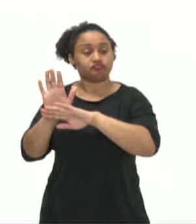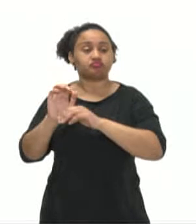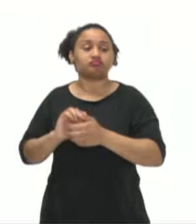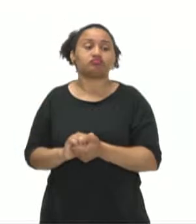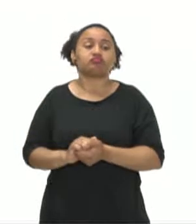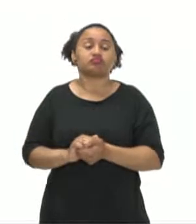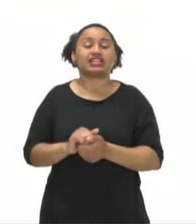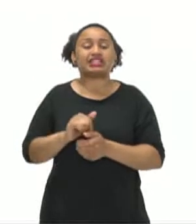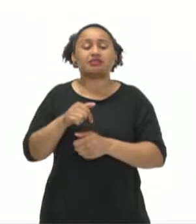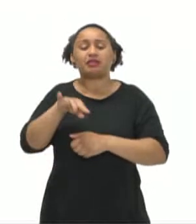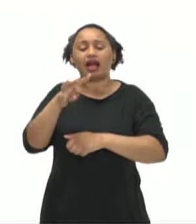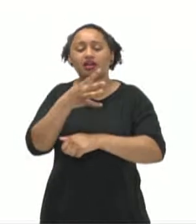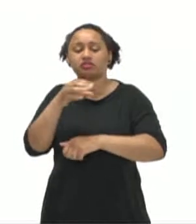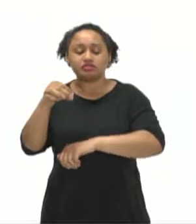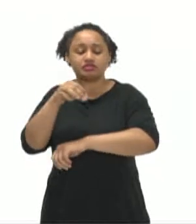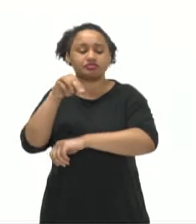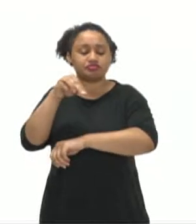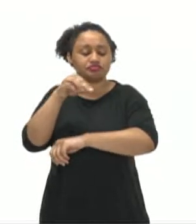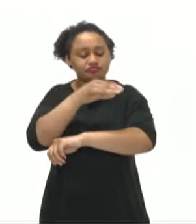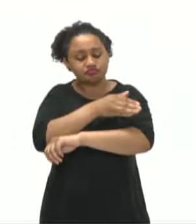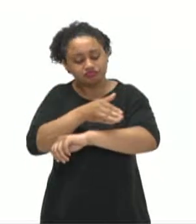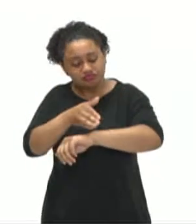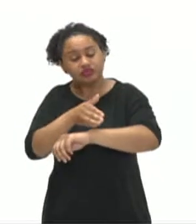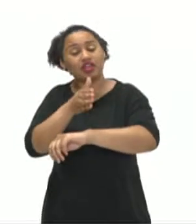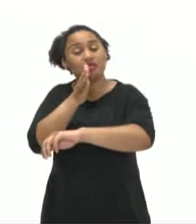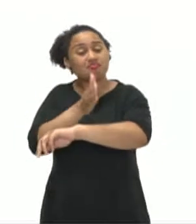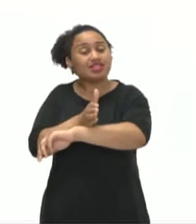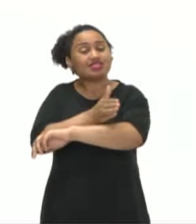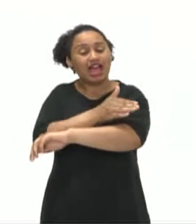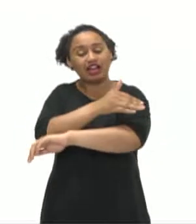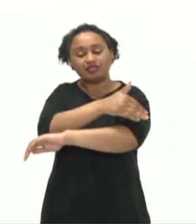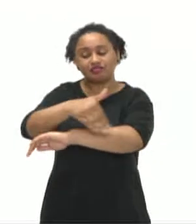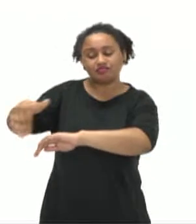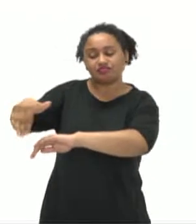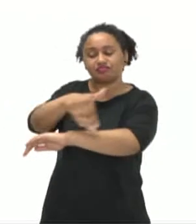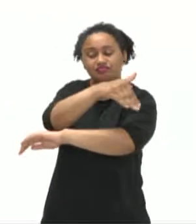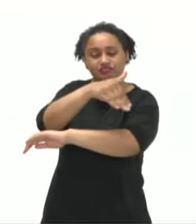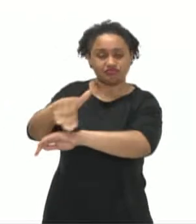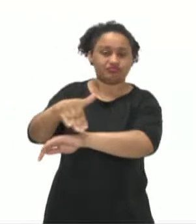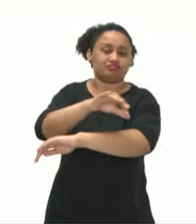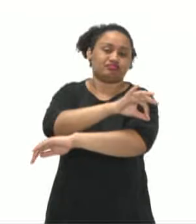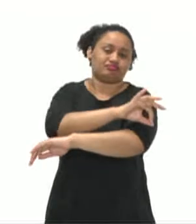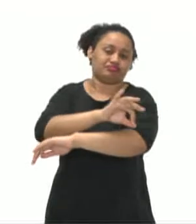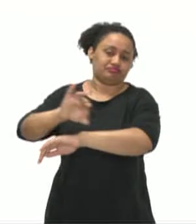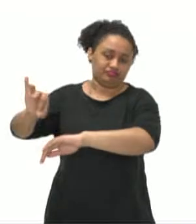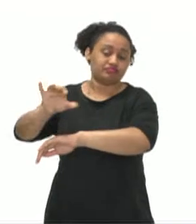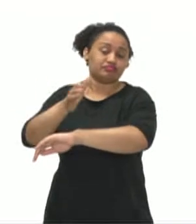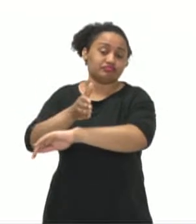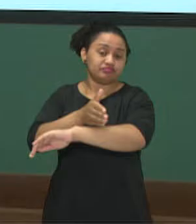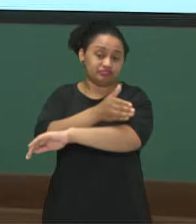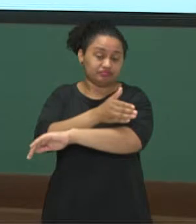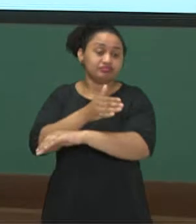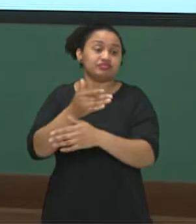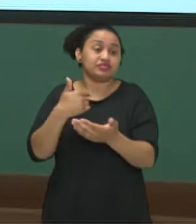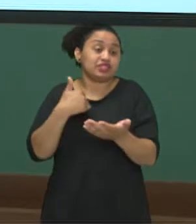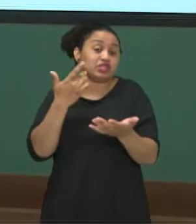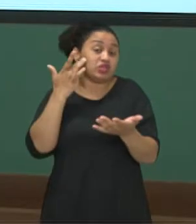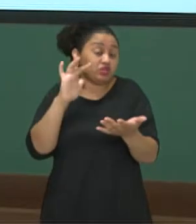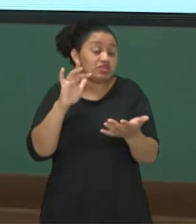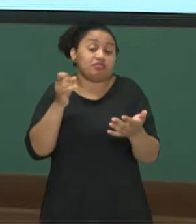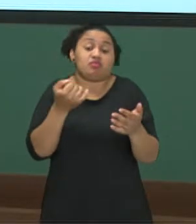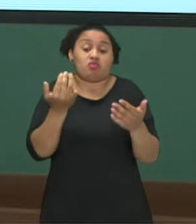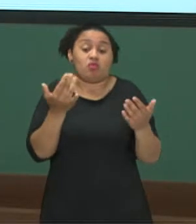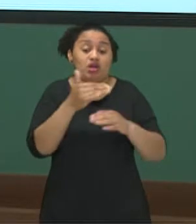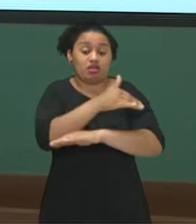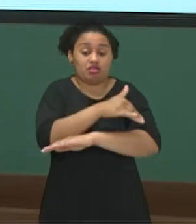Se andasse mais 400 metros, teria percorrido a metade da extensão total da avenida. Note que não sabemos quanto